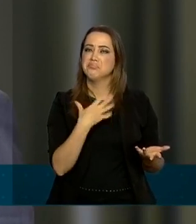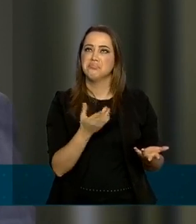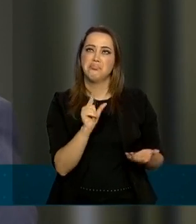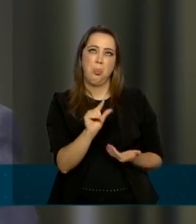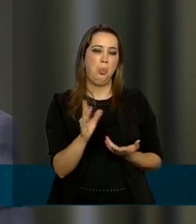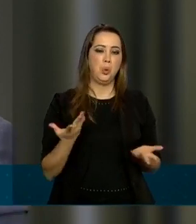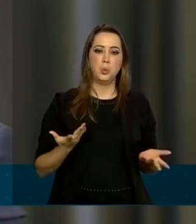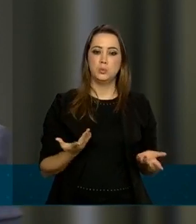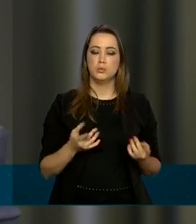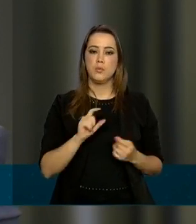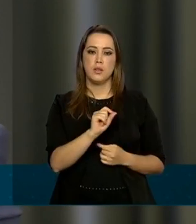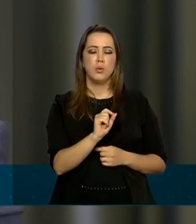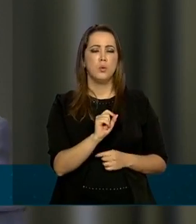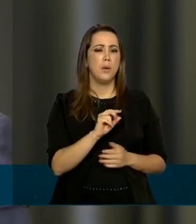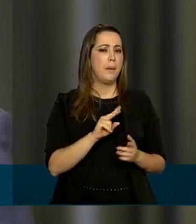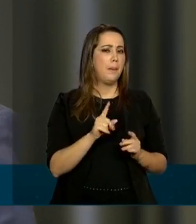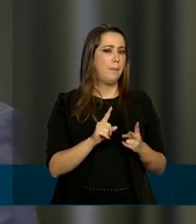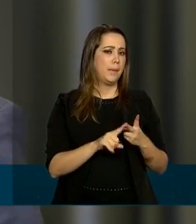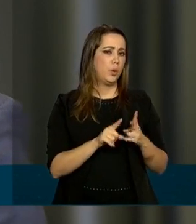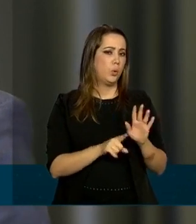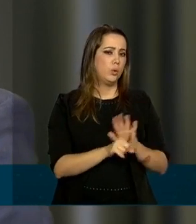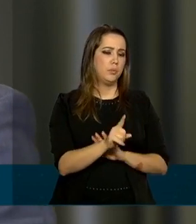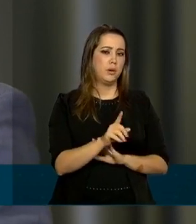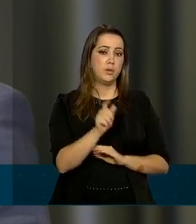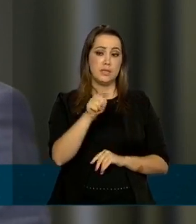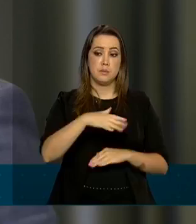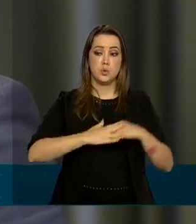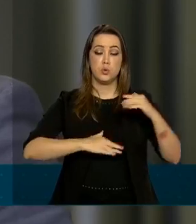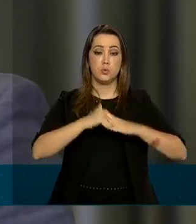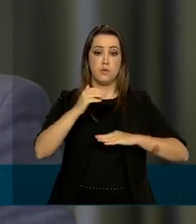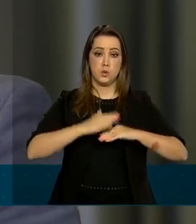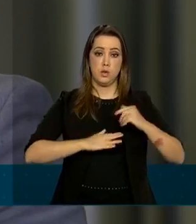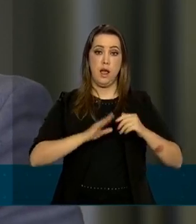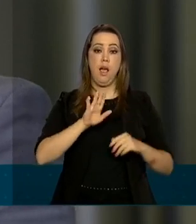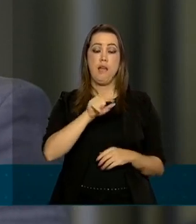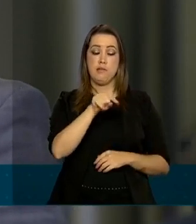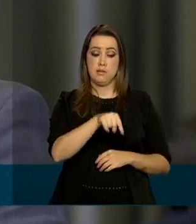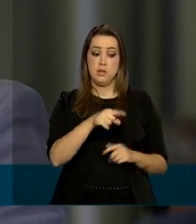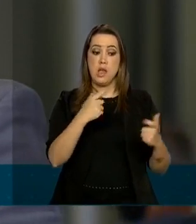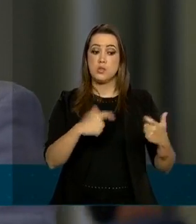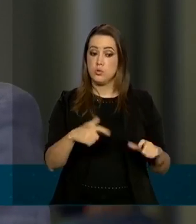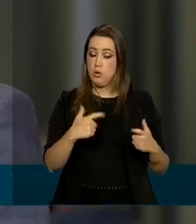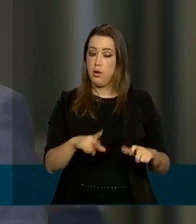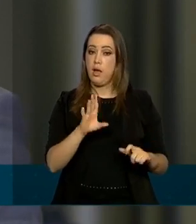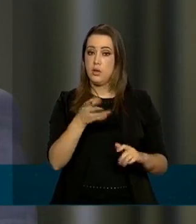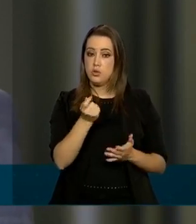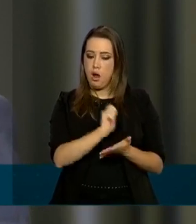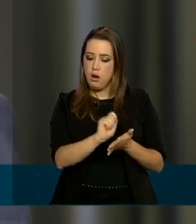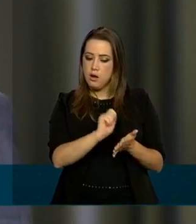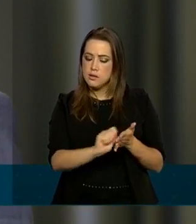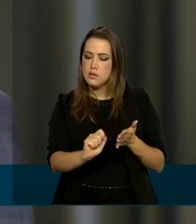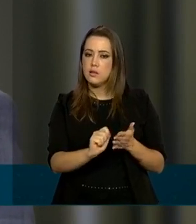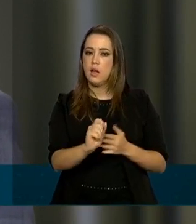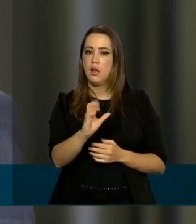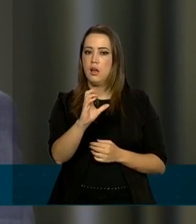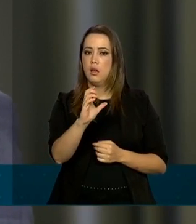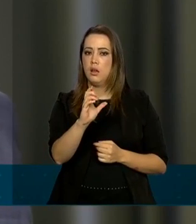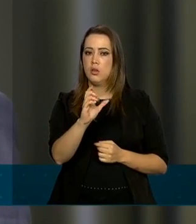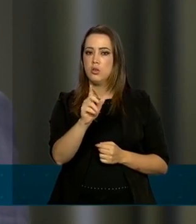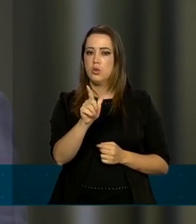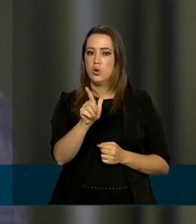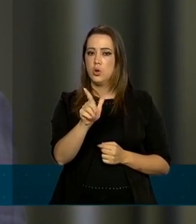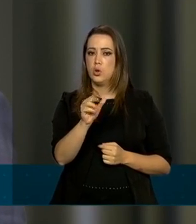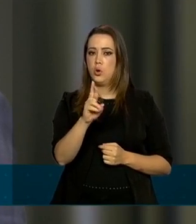pergunta nesses casos leves esses profissionais desses centros já vão receitar a cloroquina para os